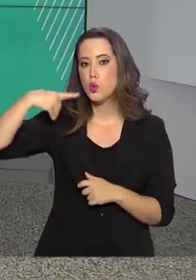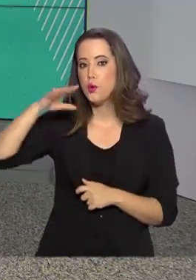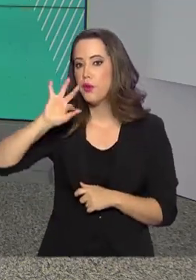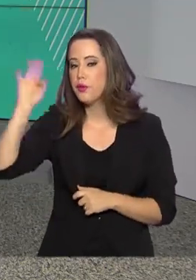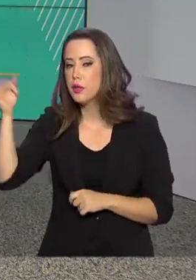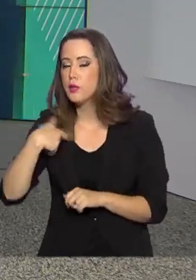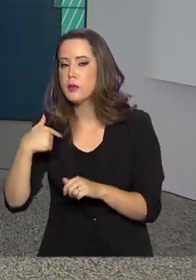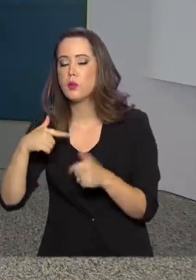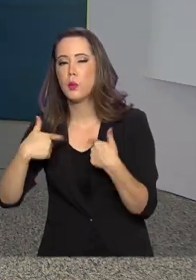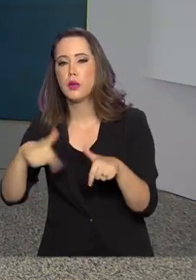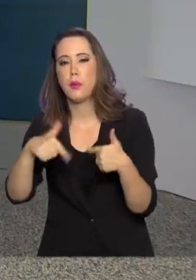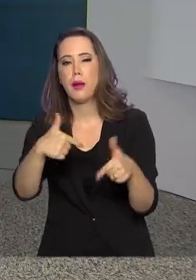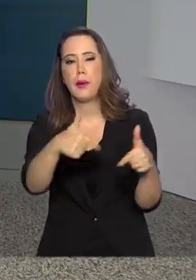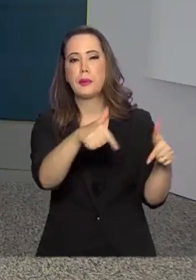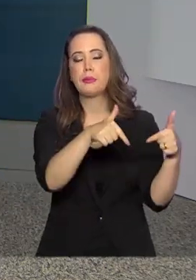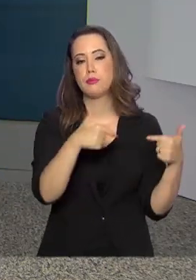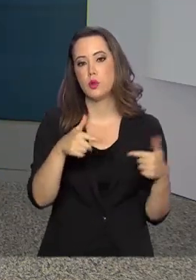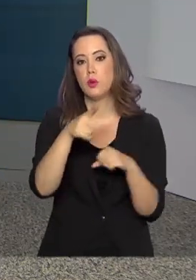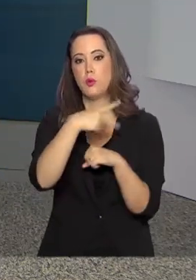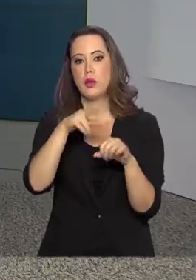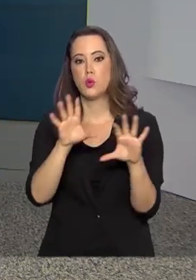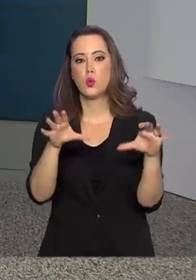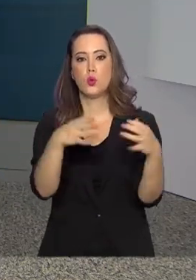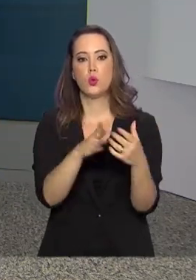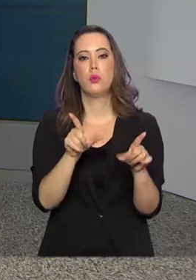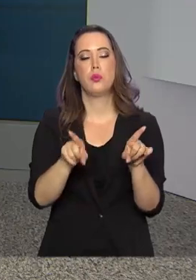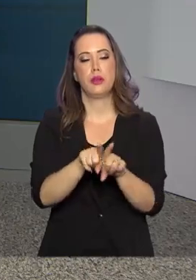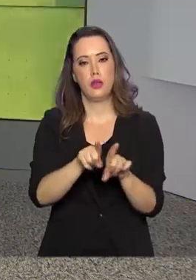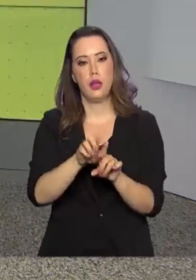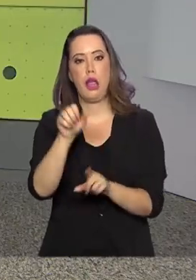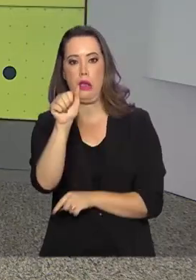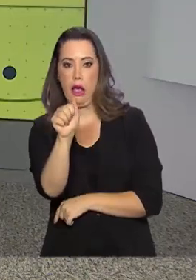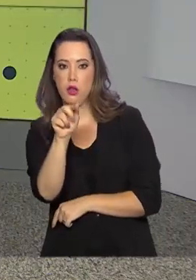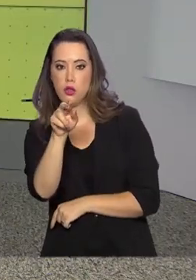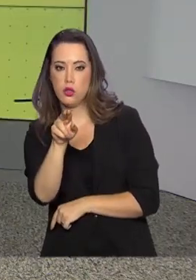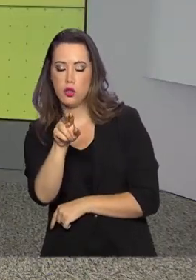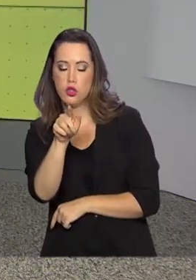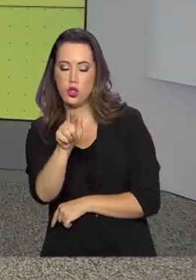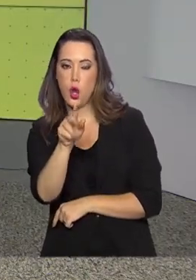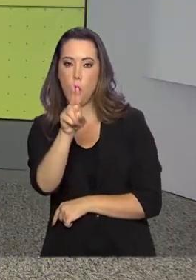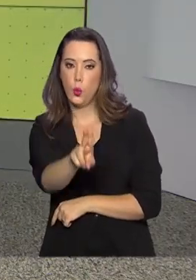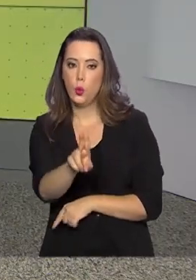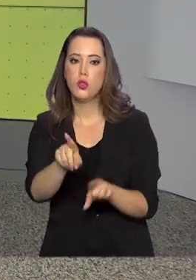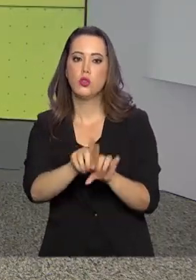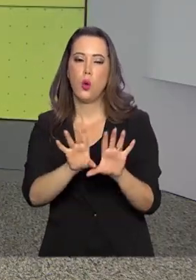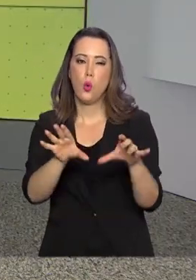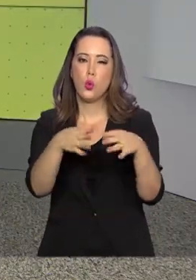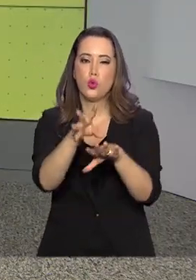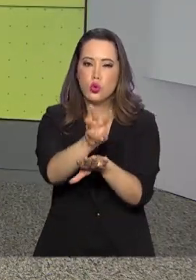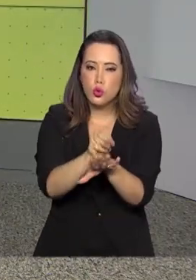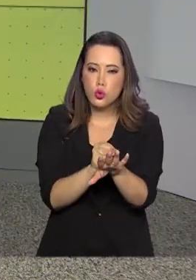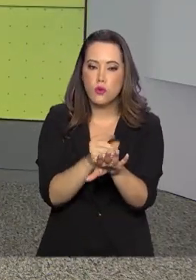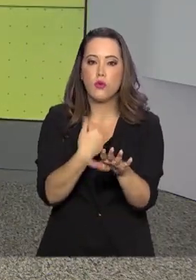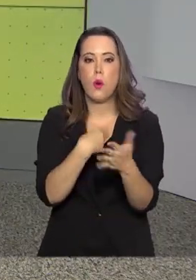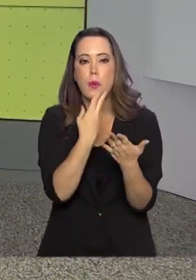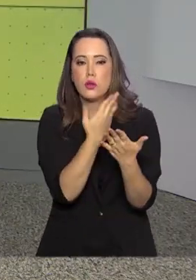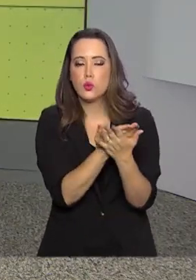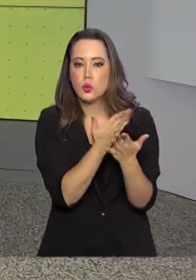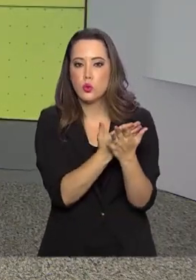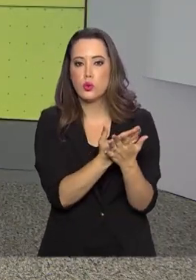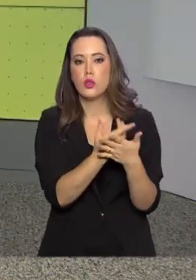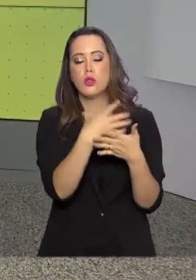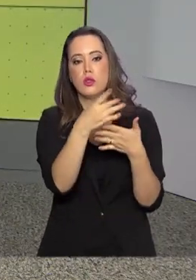plantão nos tribunais do país. O grupo, que conta com membros da AGU, já tem um conjunto de informações e teses